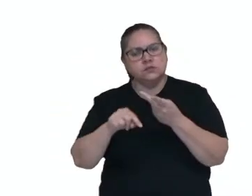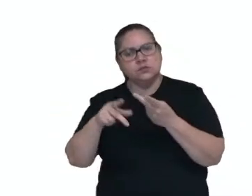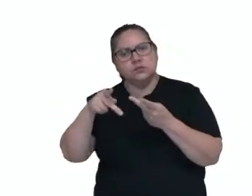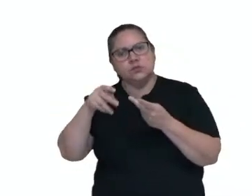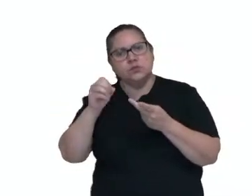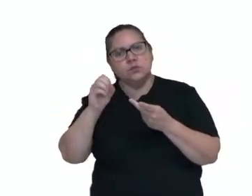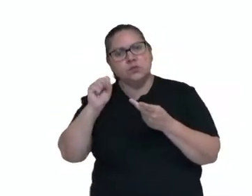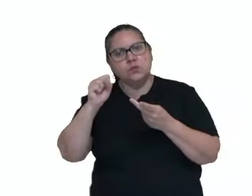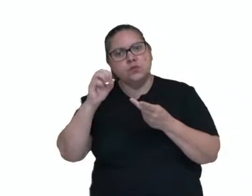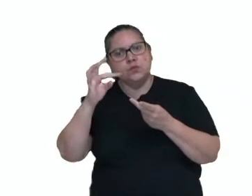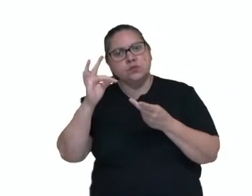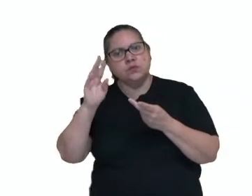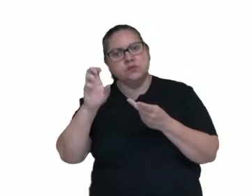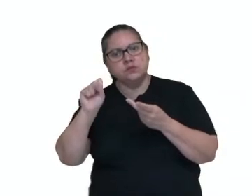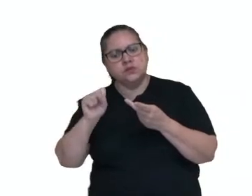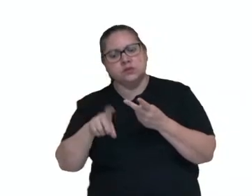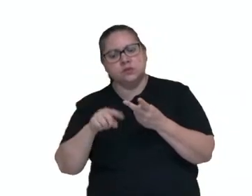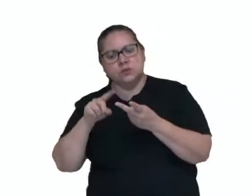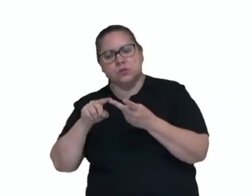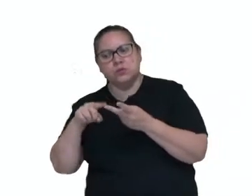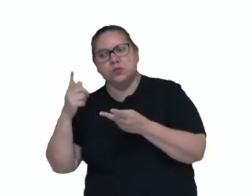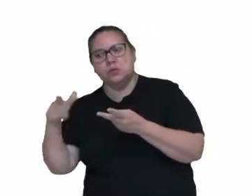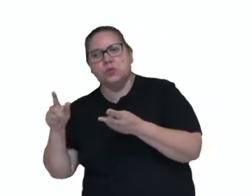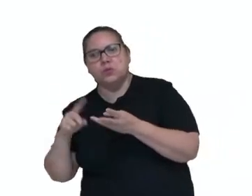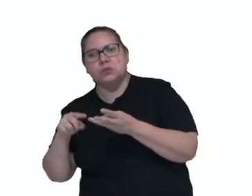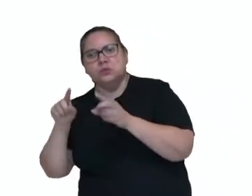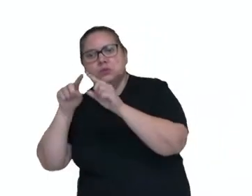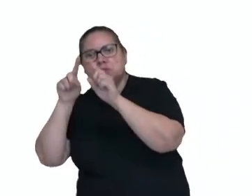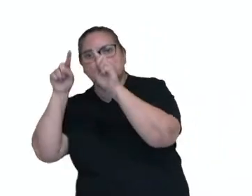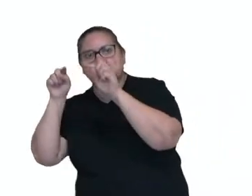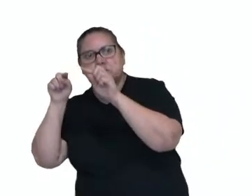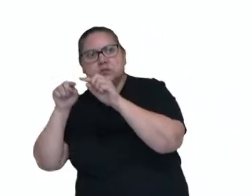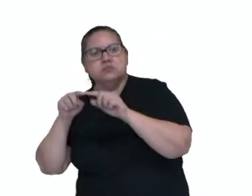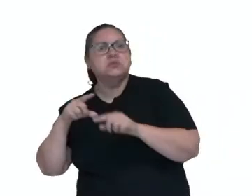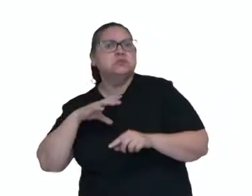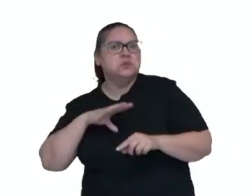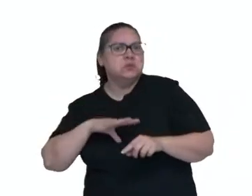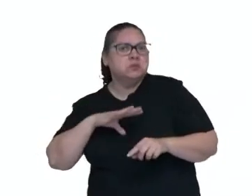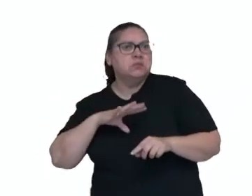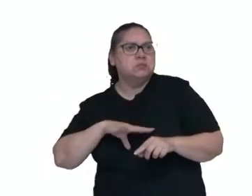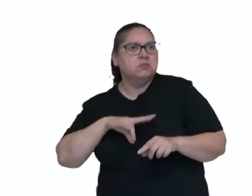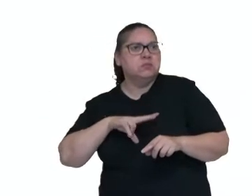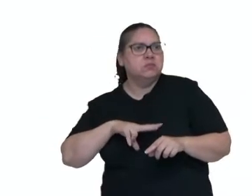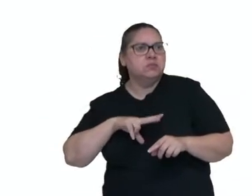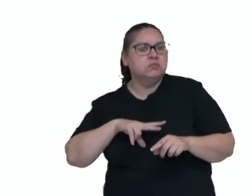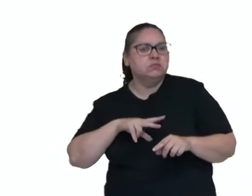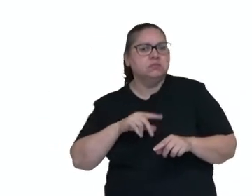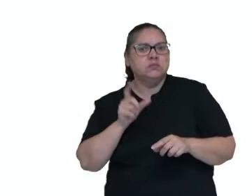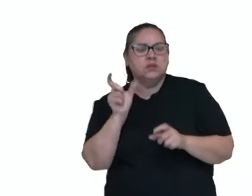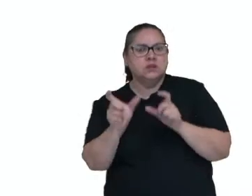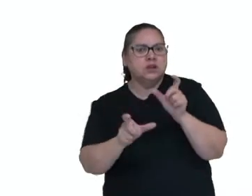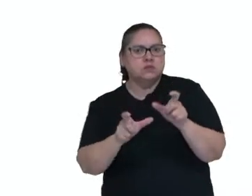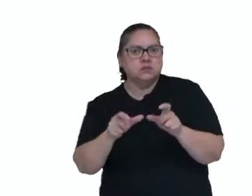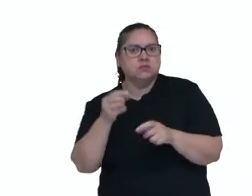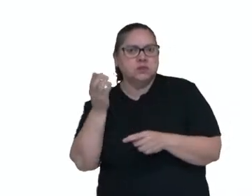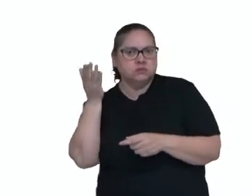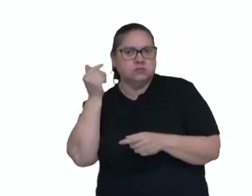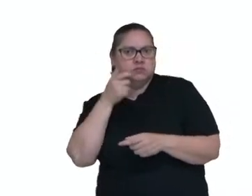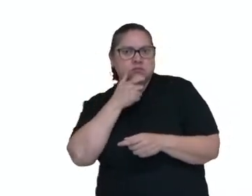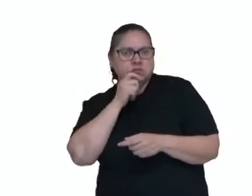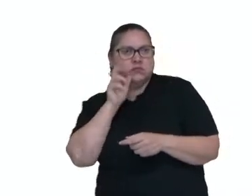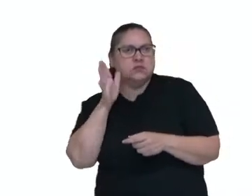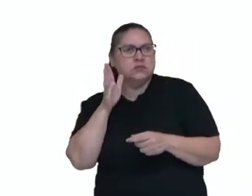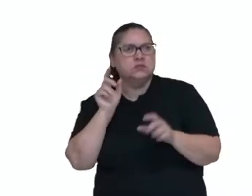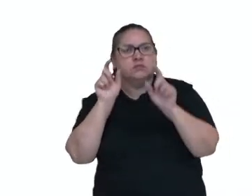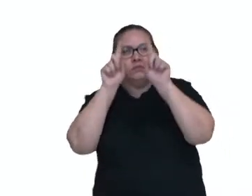pôster ou pôster? Se já existiu uma forma portuguesada, o uso de palavras estrangeiras não é recomendado. E os